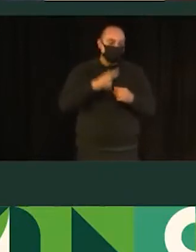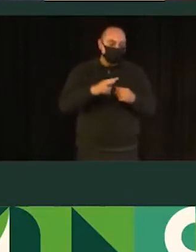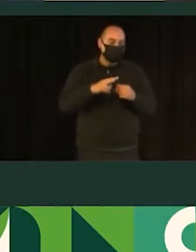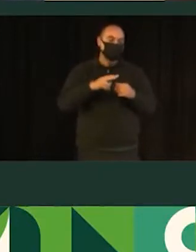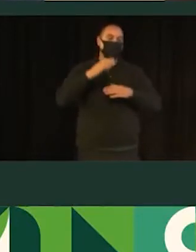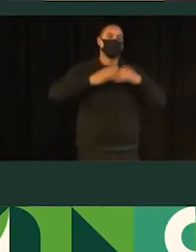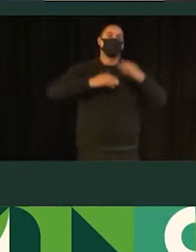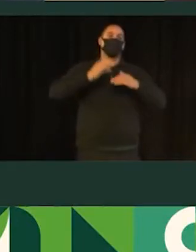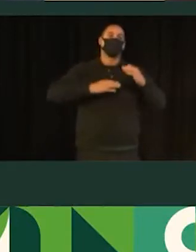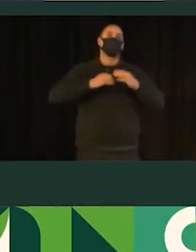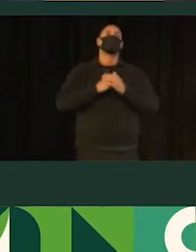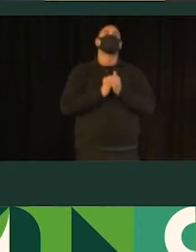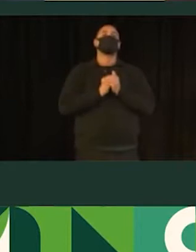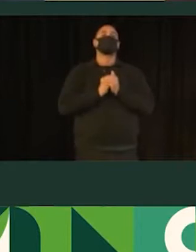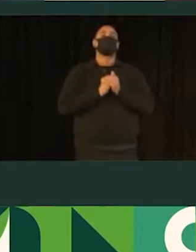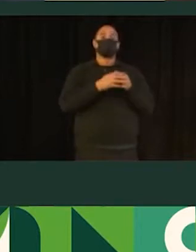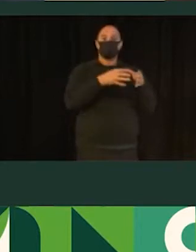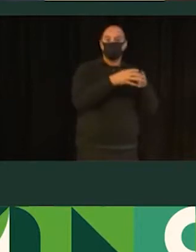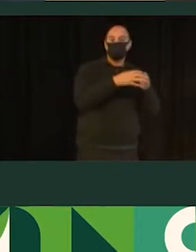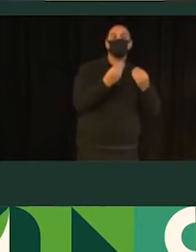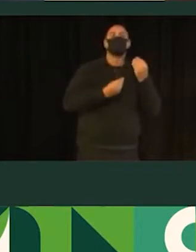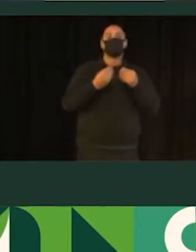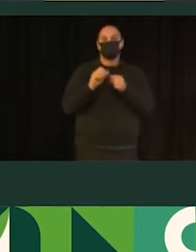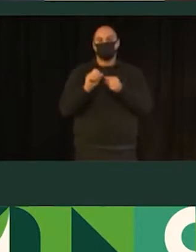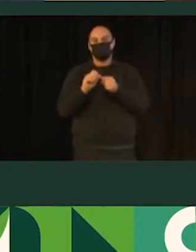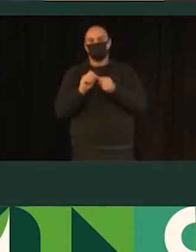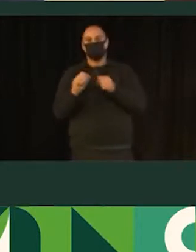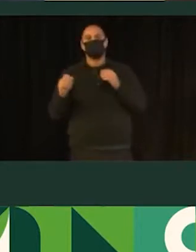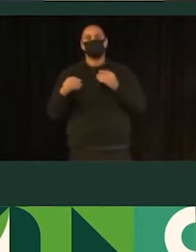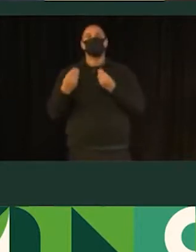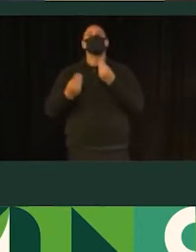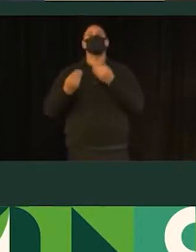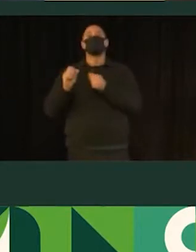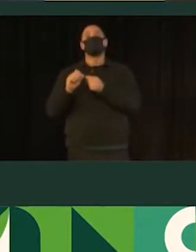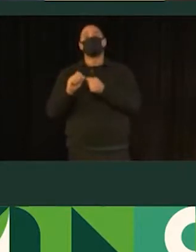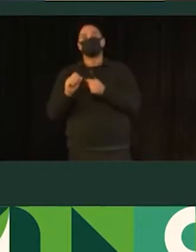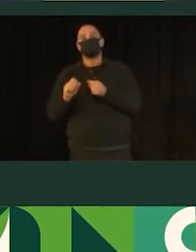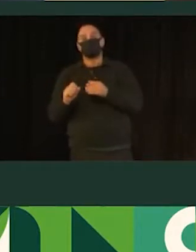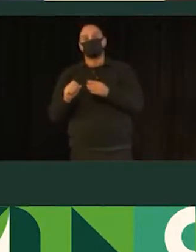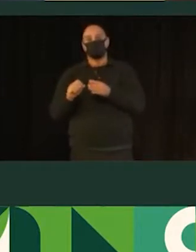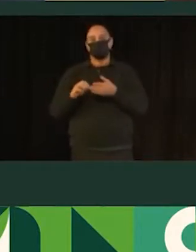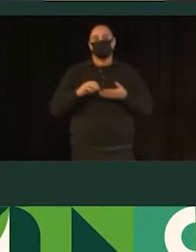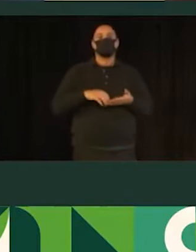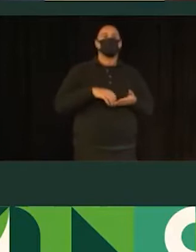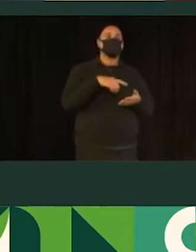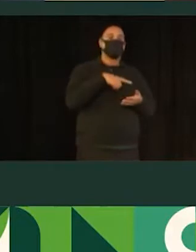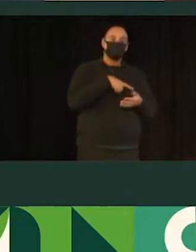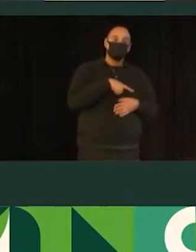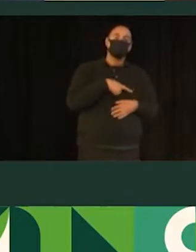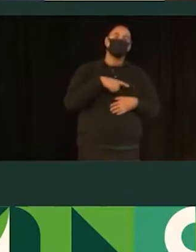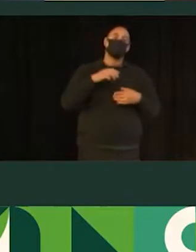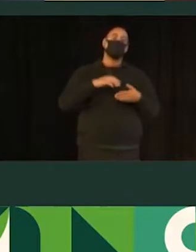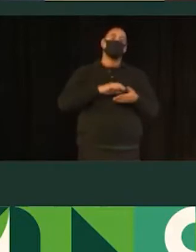cronograma reduzido de como ele foi feito, então, foi licitado, então, ganhou o consórcio Canoas, formado pela GISTRAN,